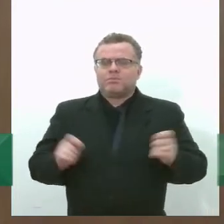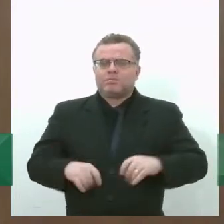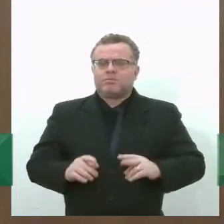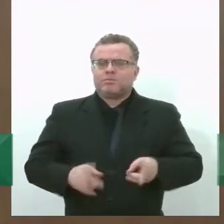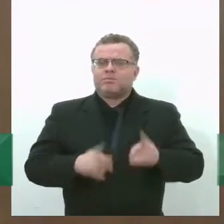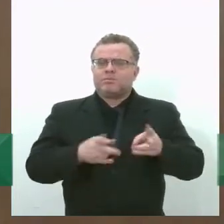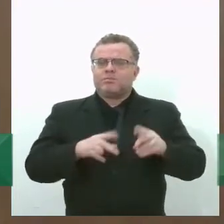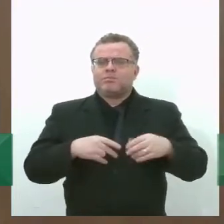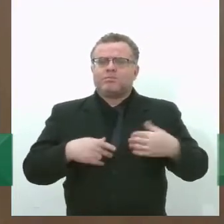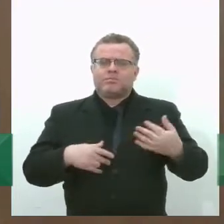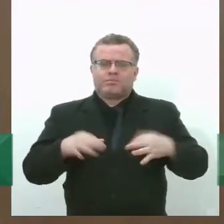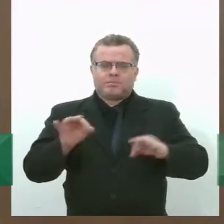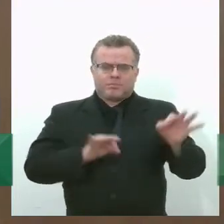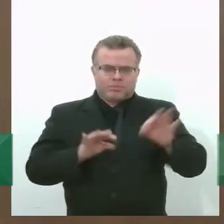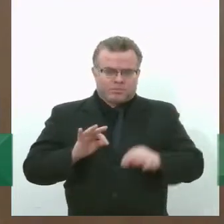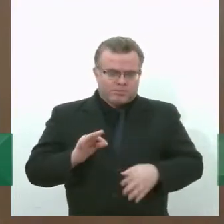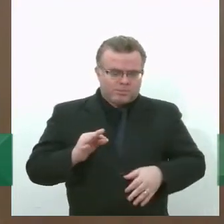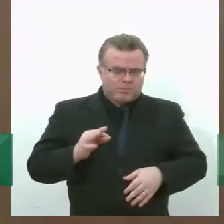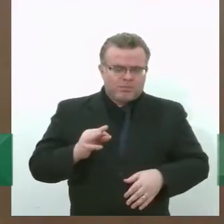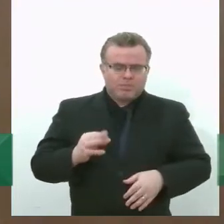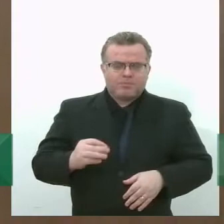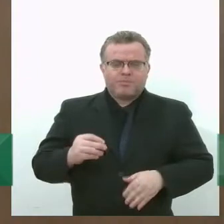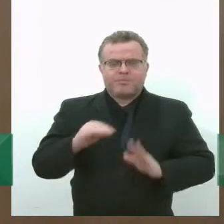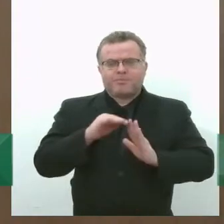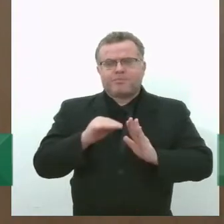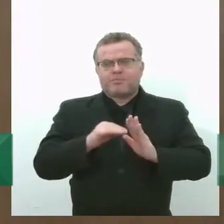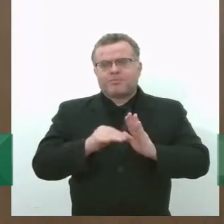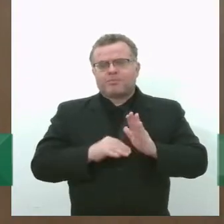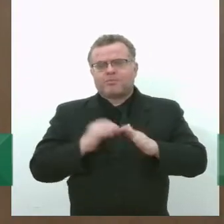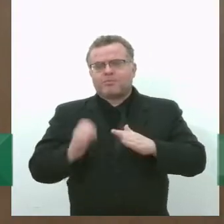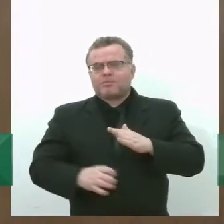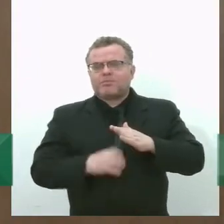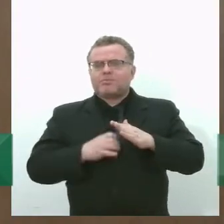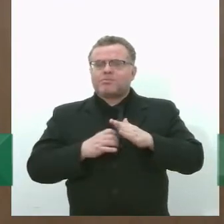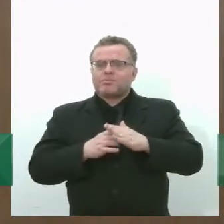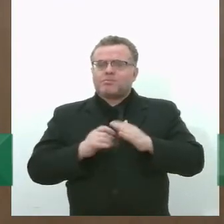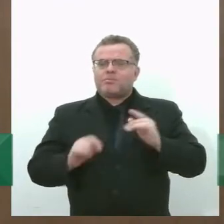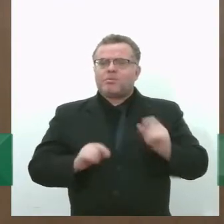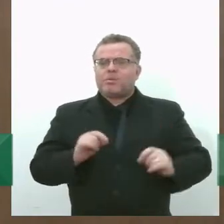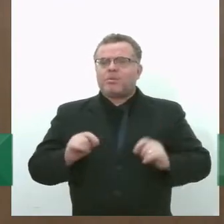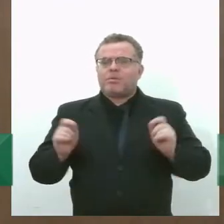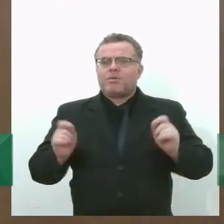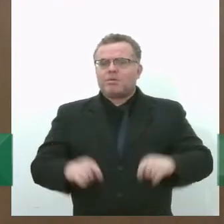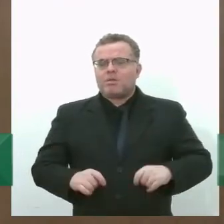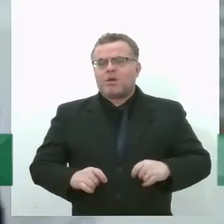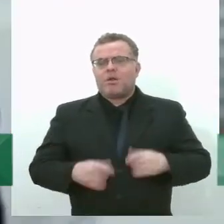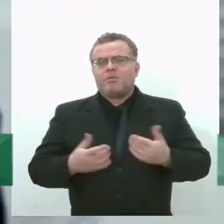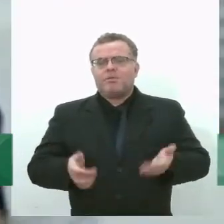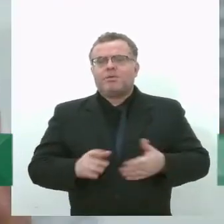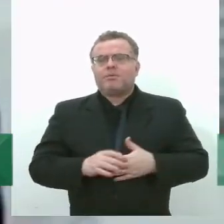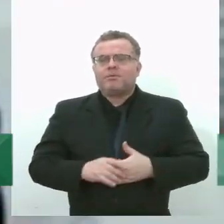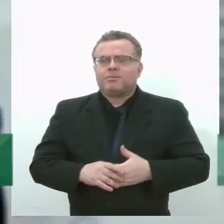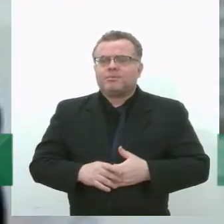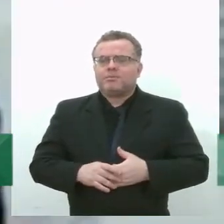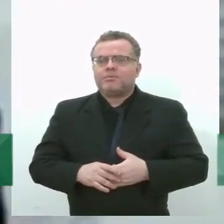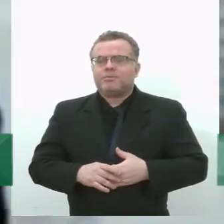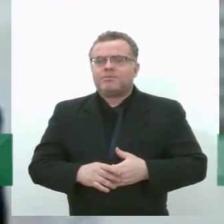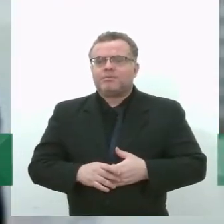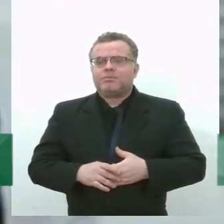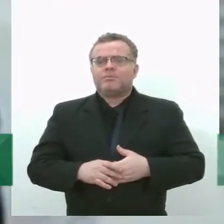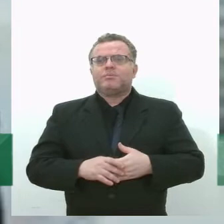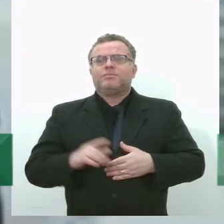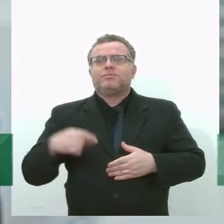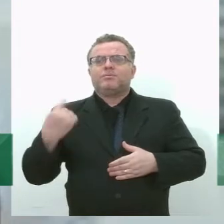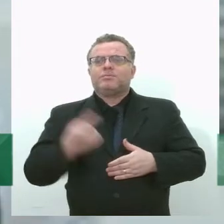preparação de toda a contratação de empresa, isso estando previsto, a gente já faz a contratação da